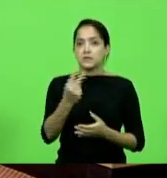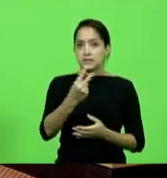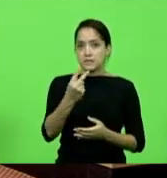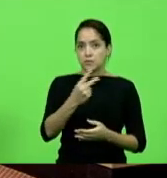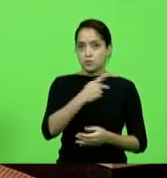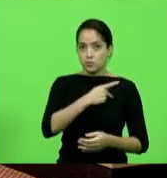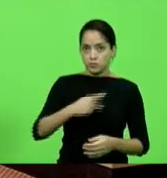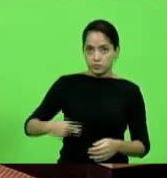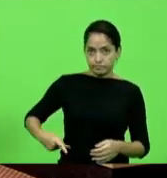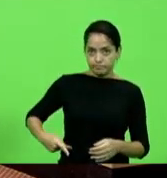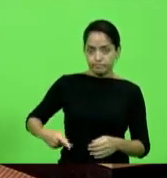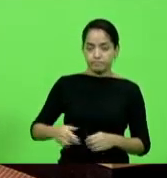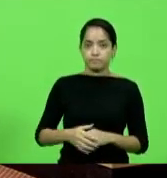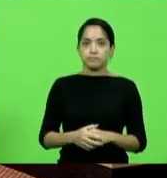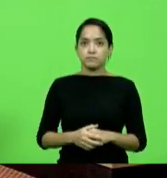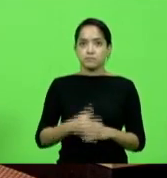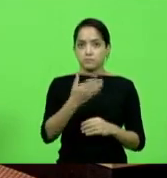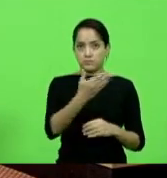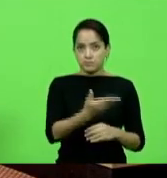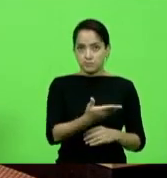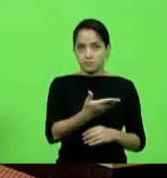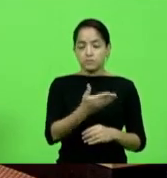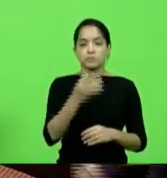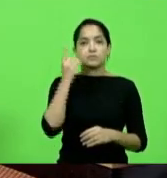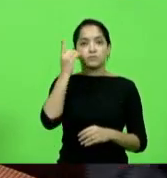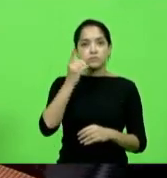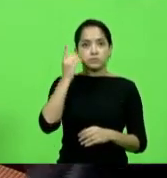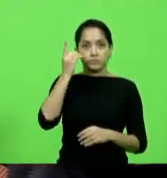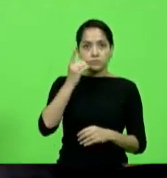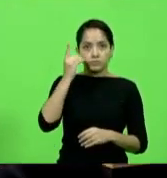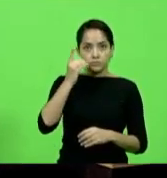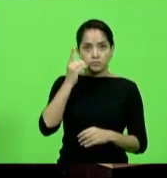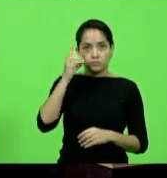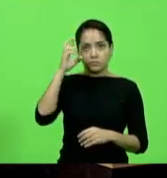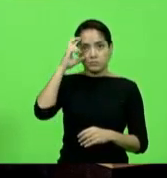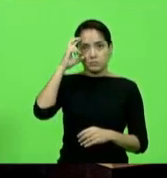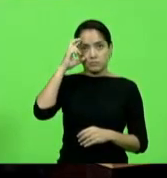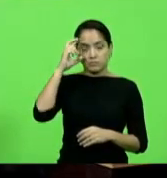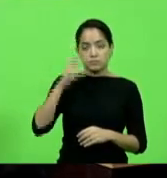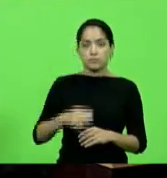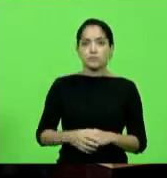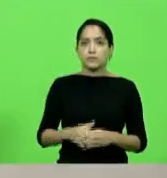-presidente, ao lado do nosso grande deputado Alba, secretário,